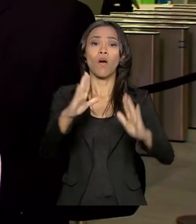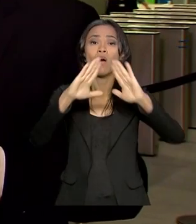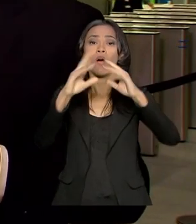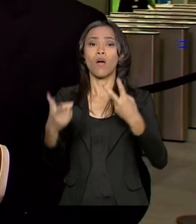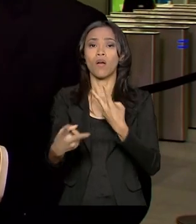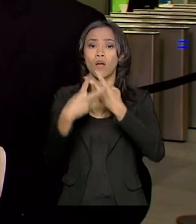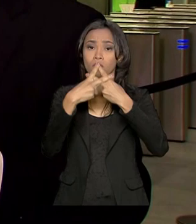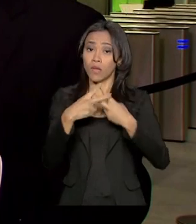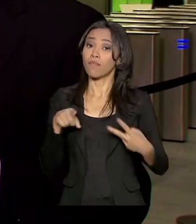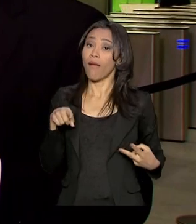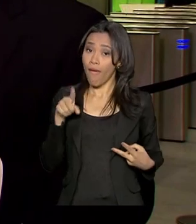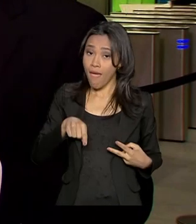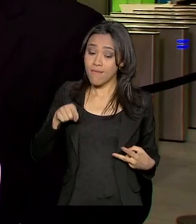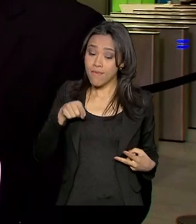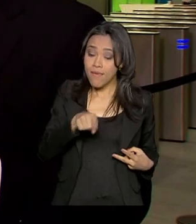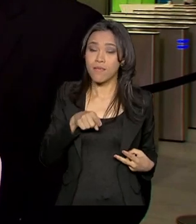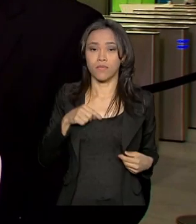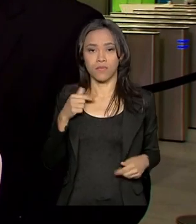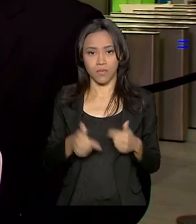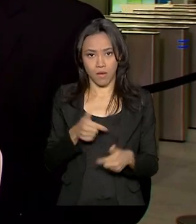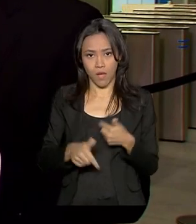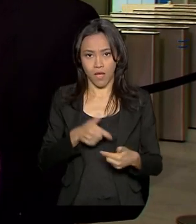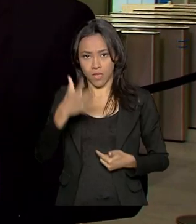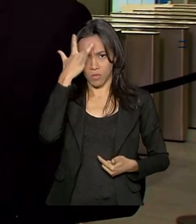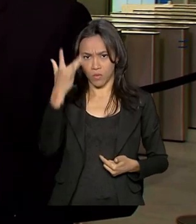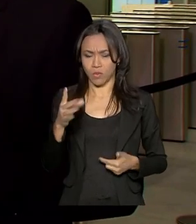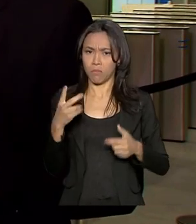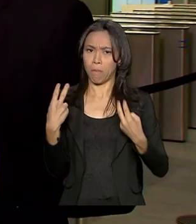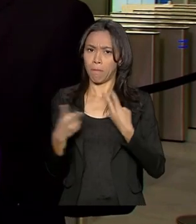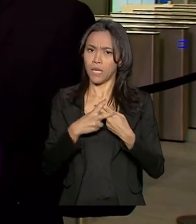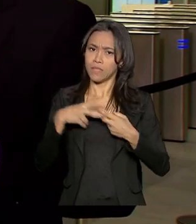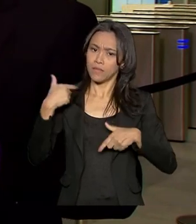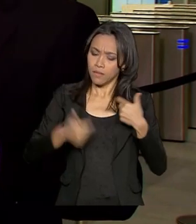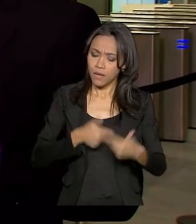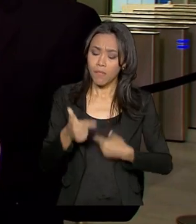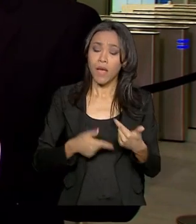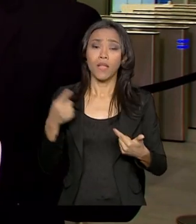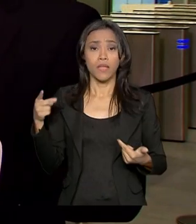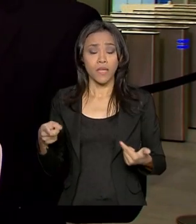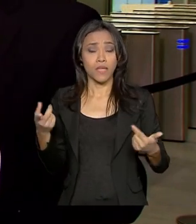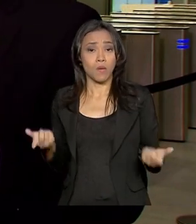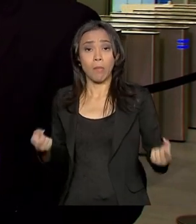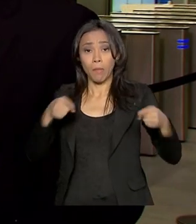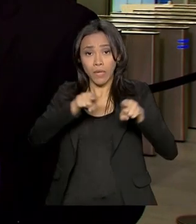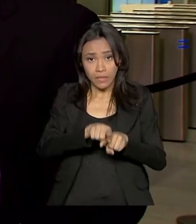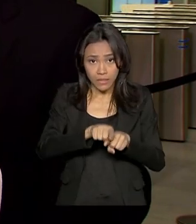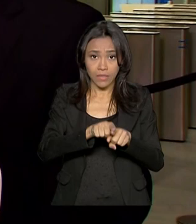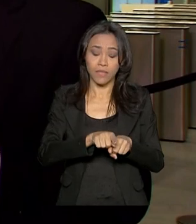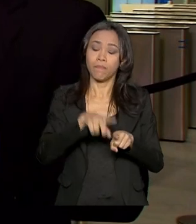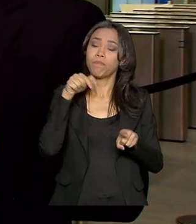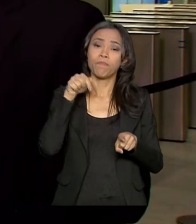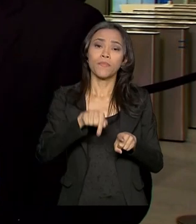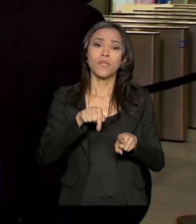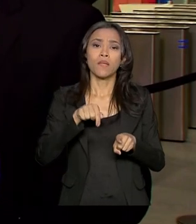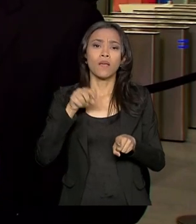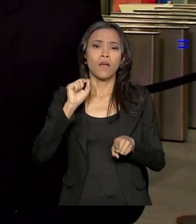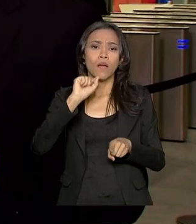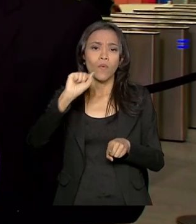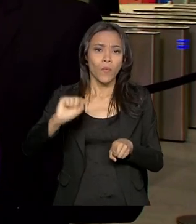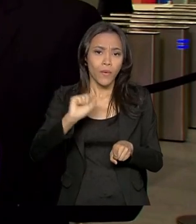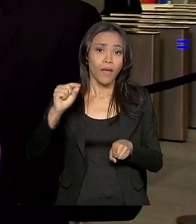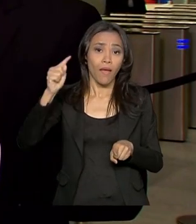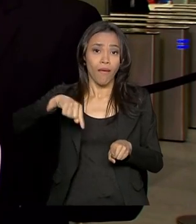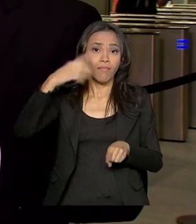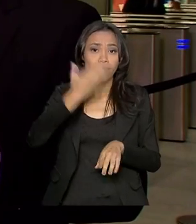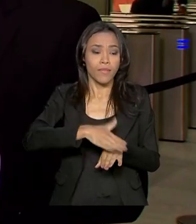detentos trabalharem. O acordo firmado entre a Fiesp e o Ministério da Justiça e Segurança Pública inclui a